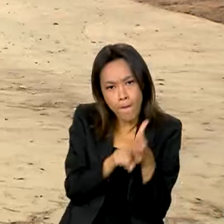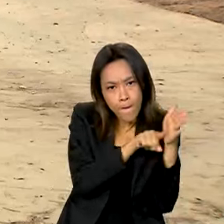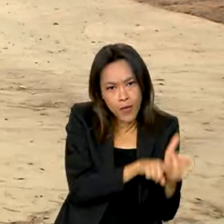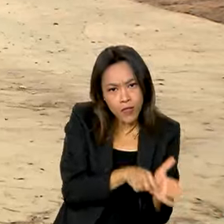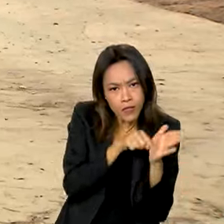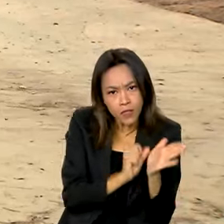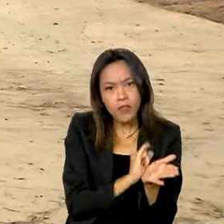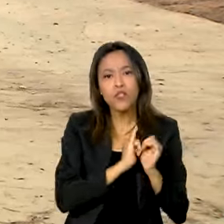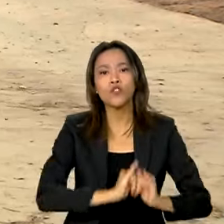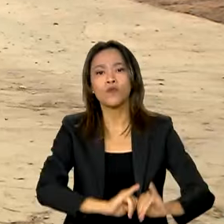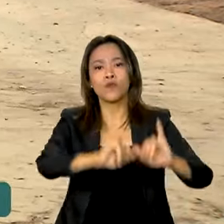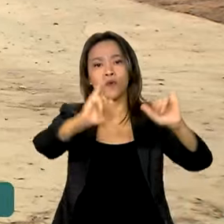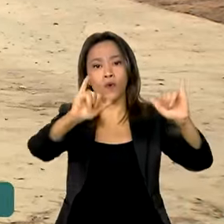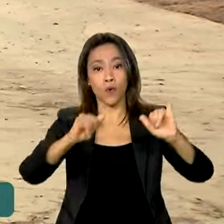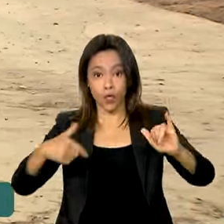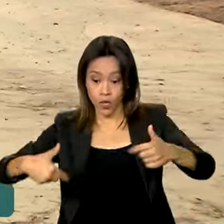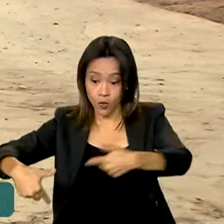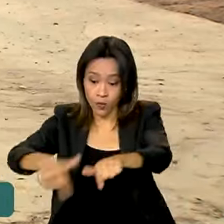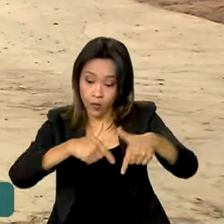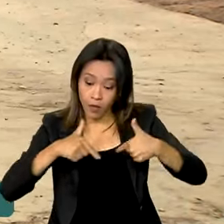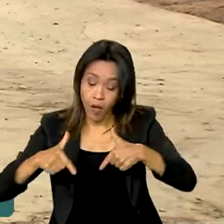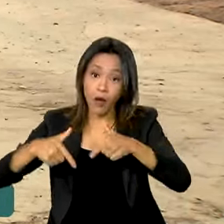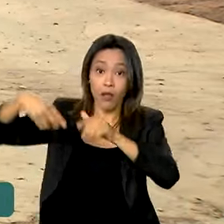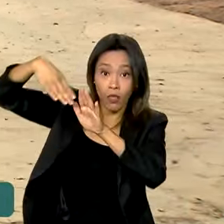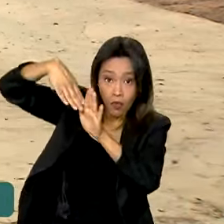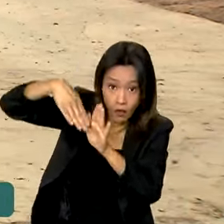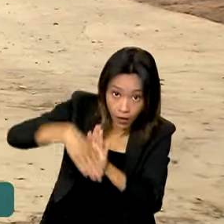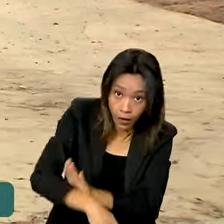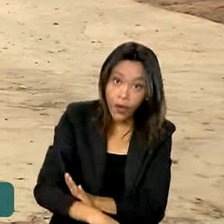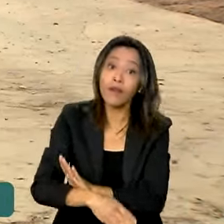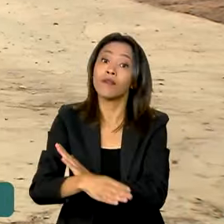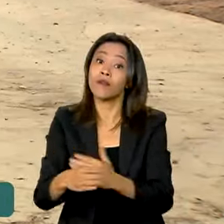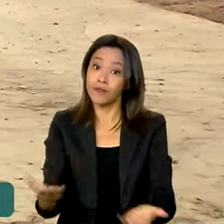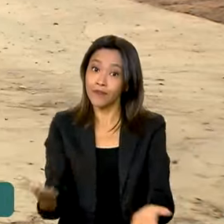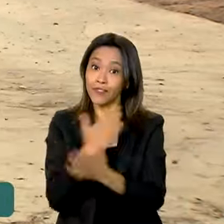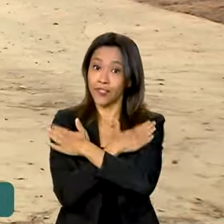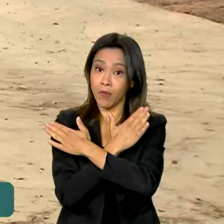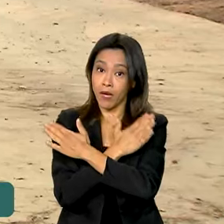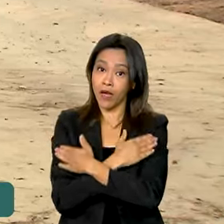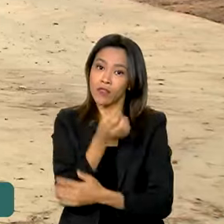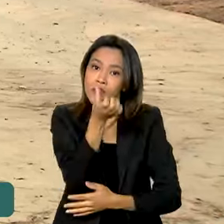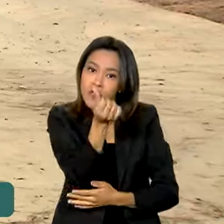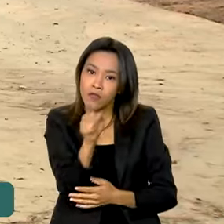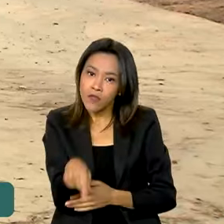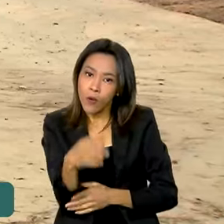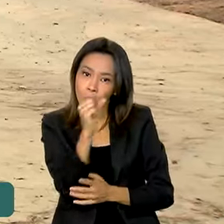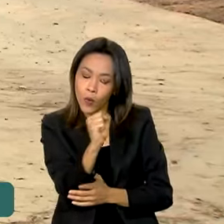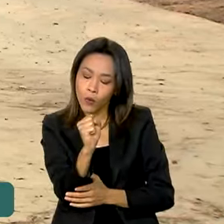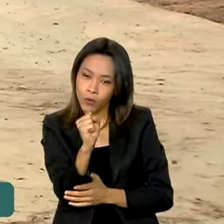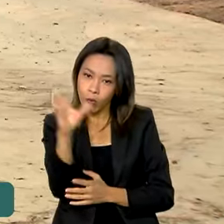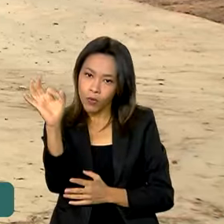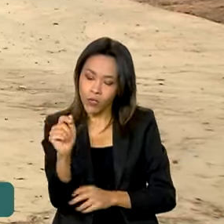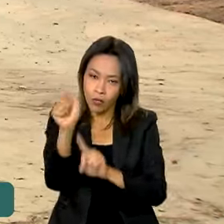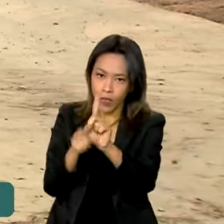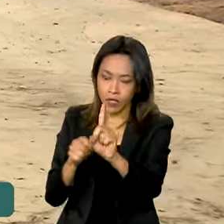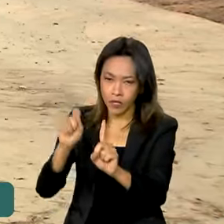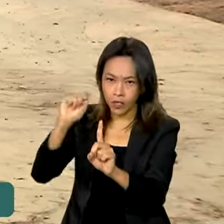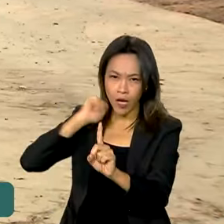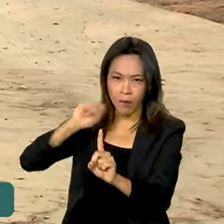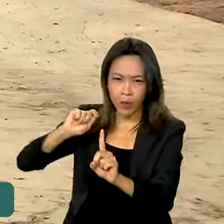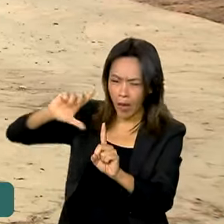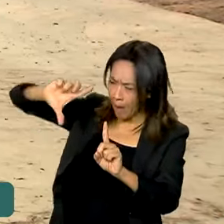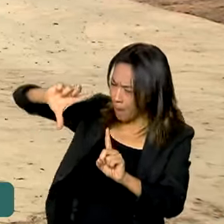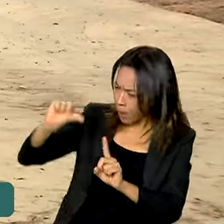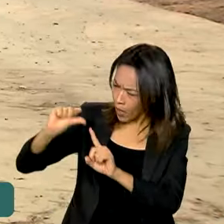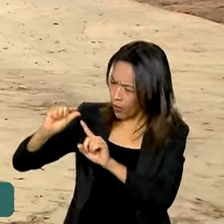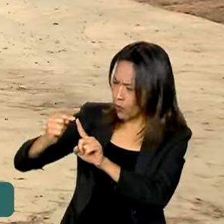mercado de trabalho apresentou queda na taxa de desocupação de 6,8% em abril é a mais baixa desde